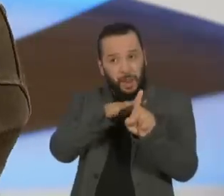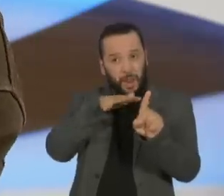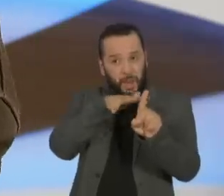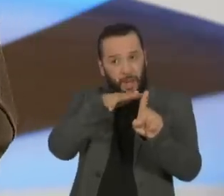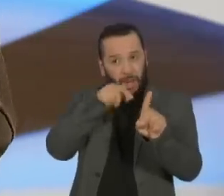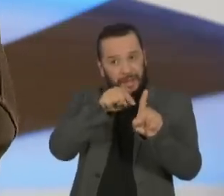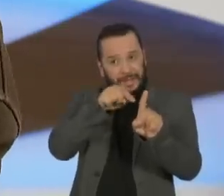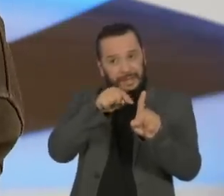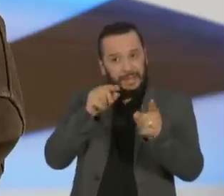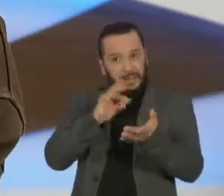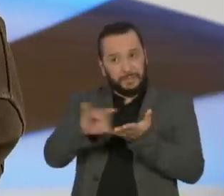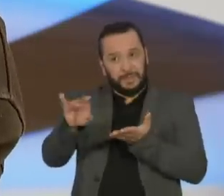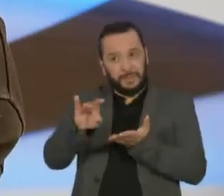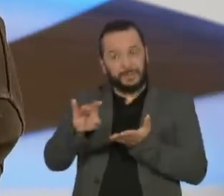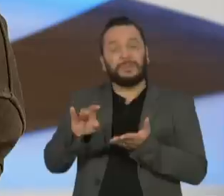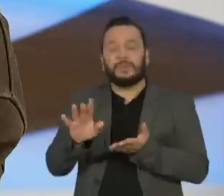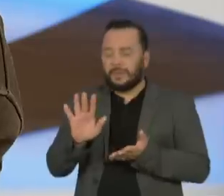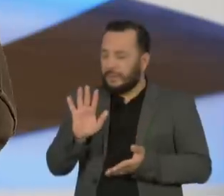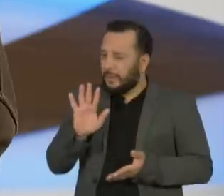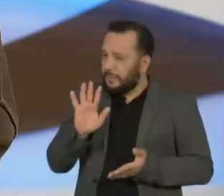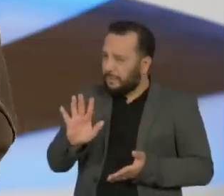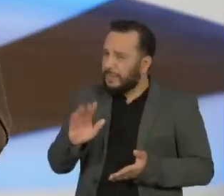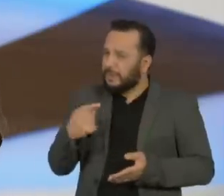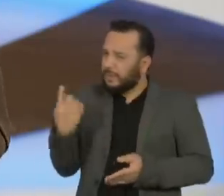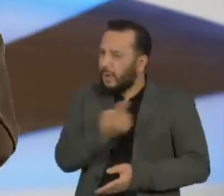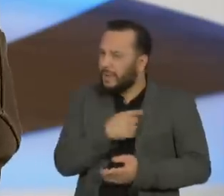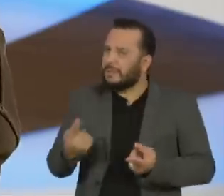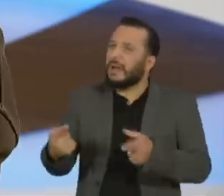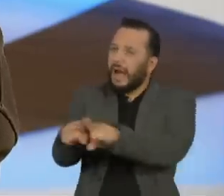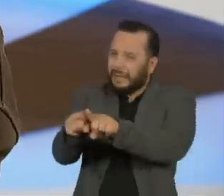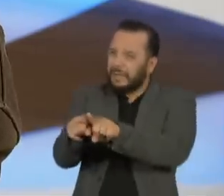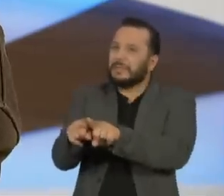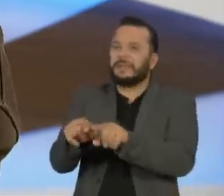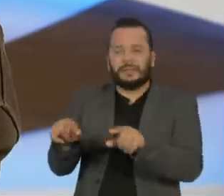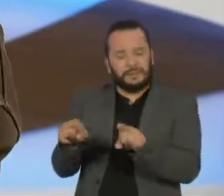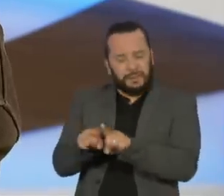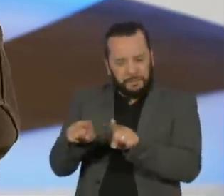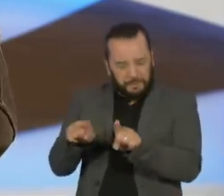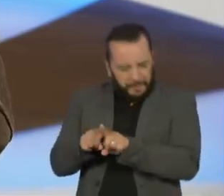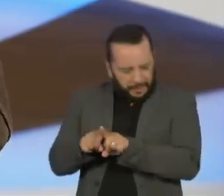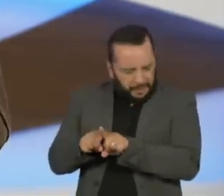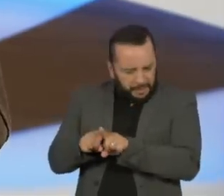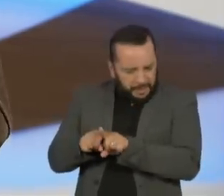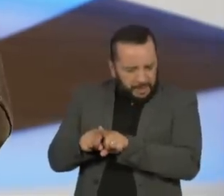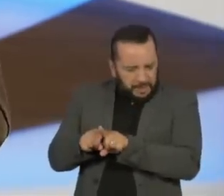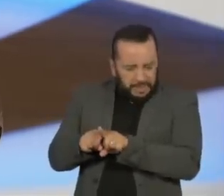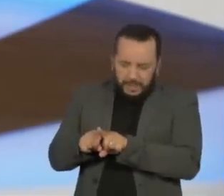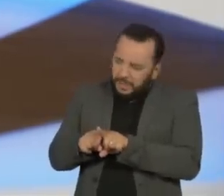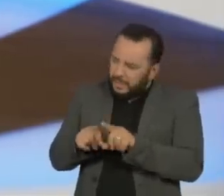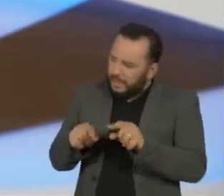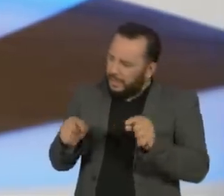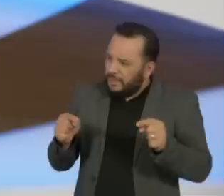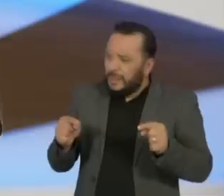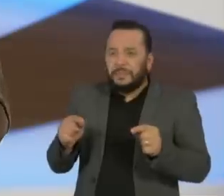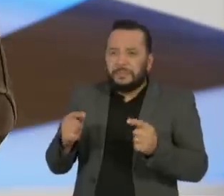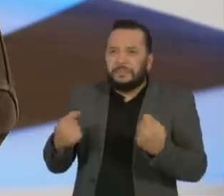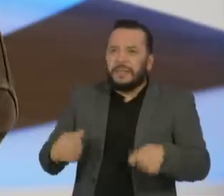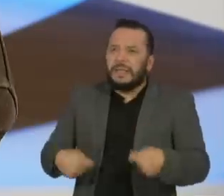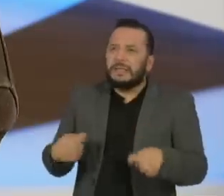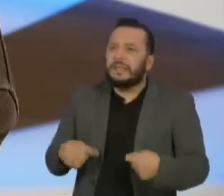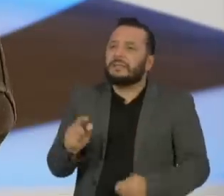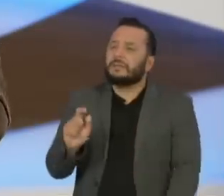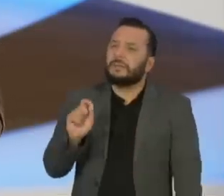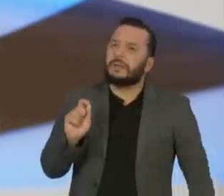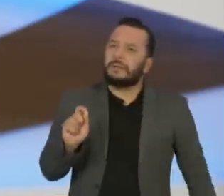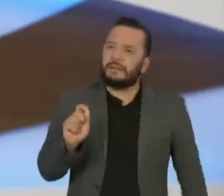temos que fazer, eu acho que cabe, sabe, sem querer ser ingênuo ou naíve, cabe uma